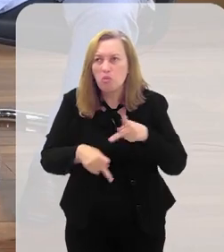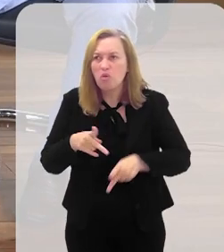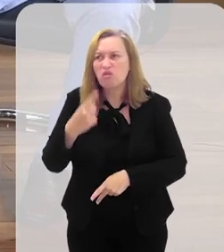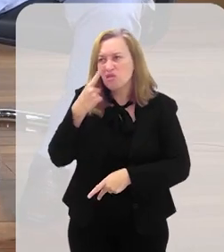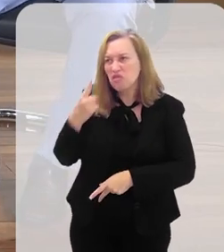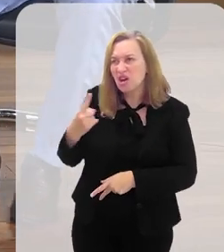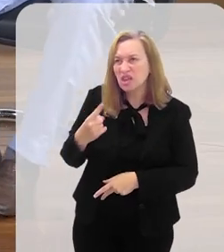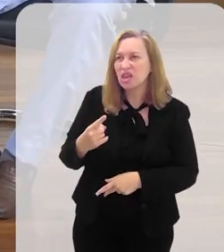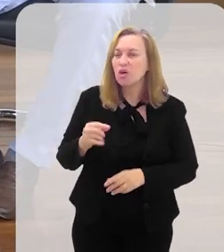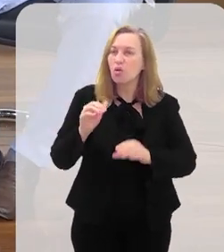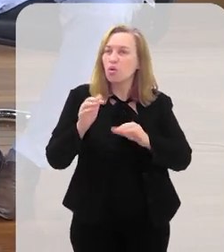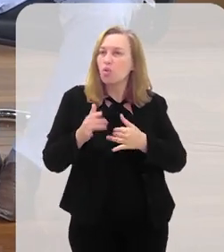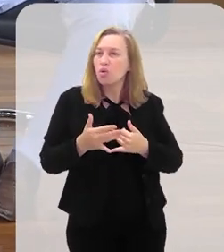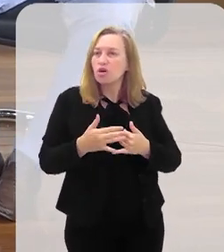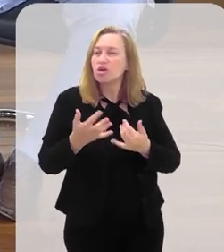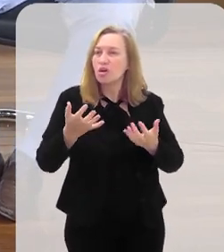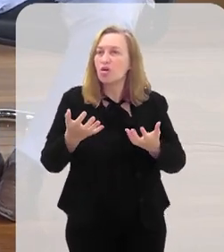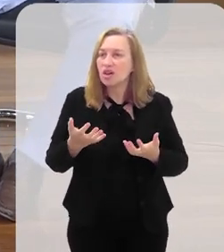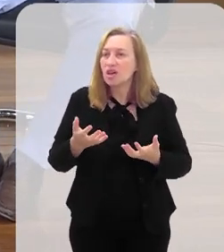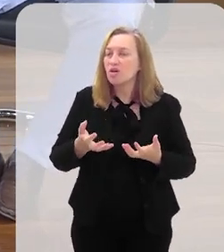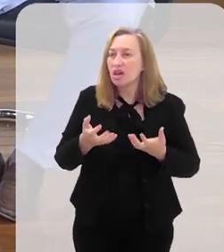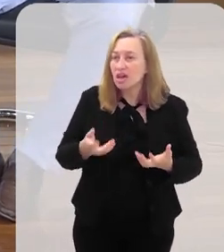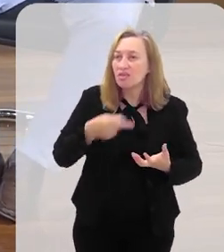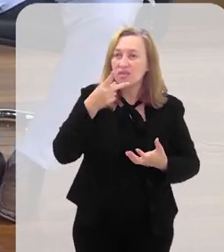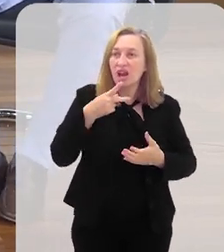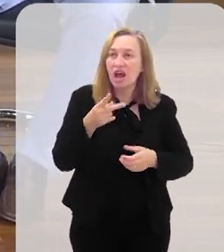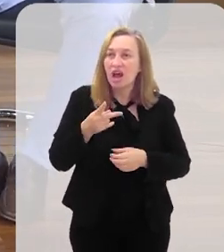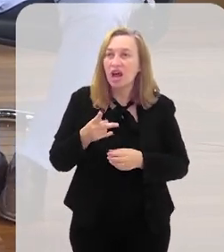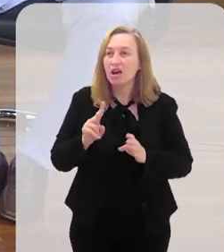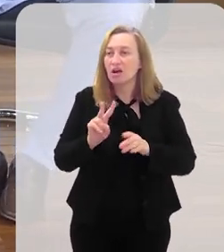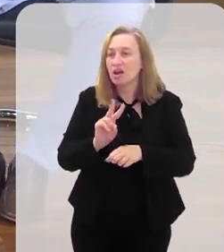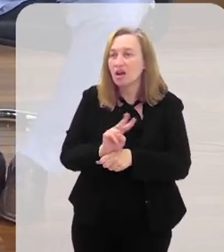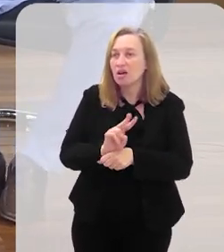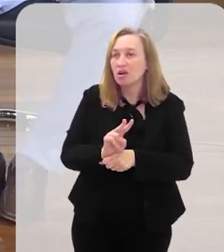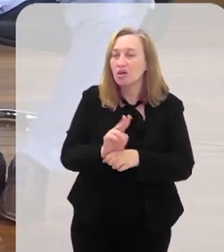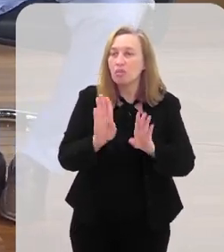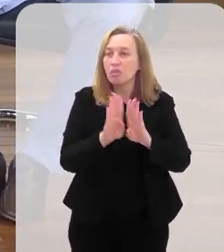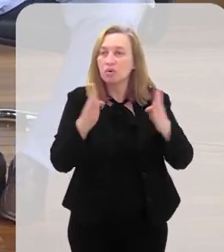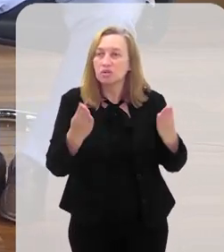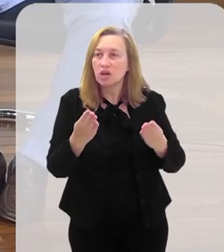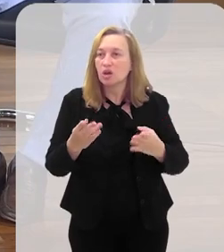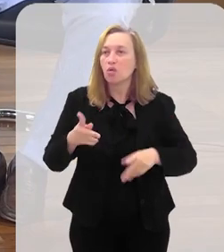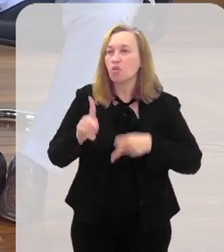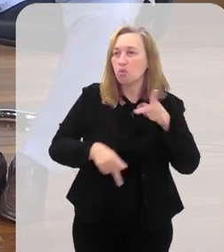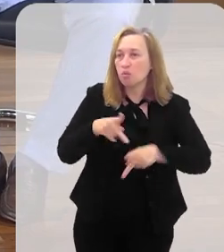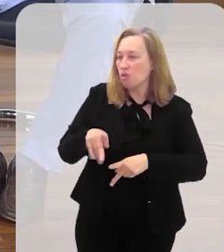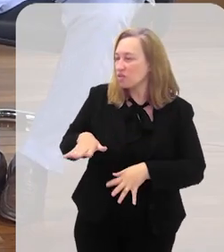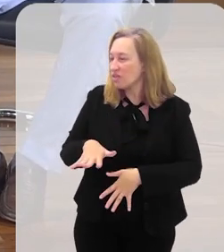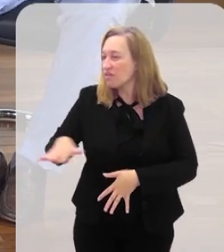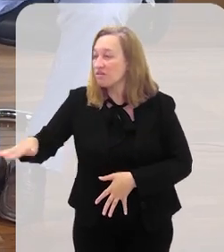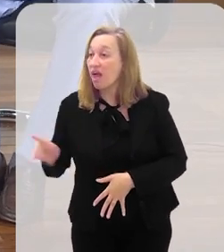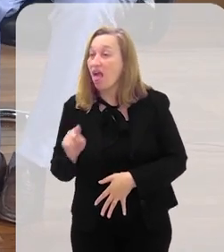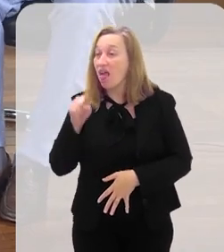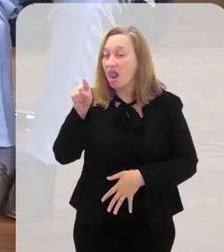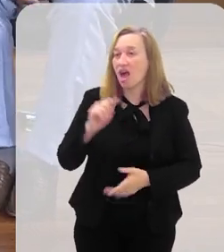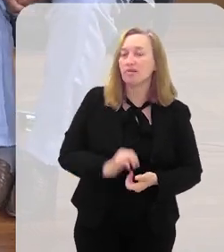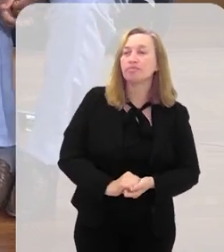Vou desprezar um canal que eu quero falar com o porteiro, quero falar com o pessoal da comunidade, gostando, não é lá.